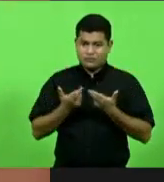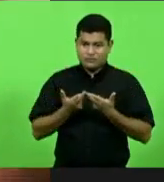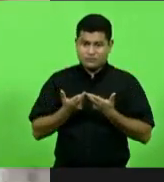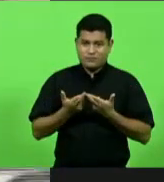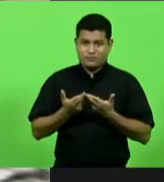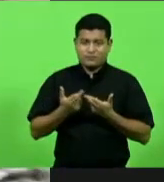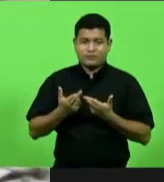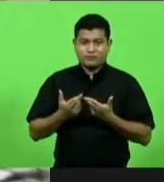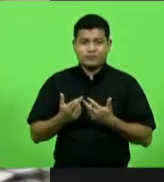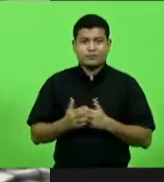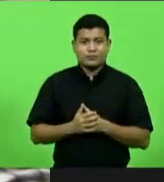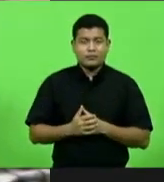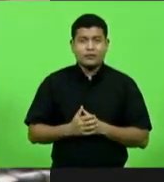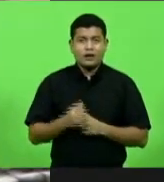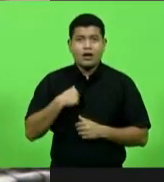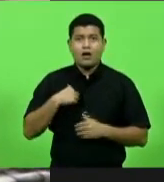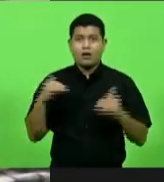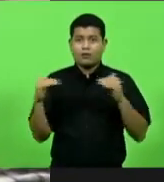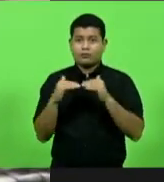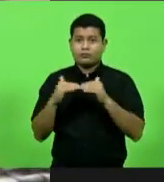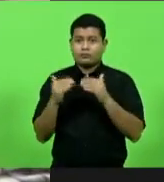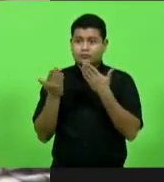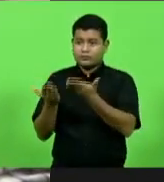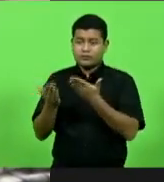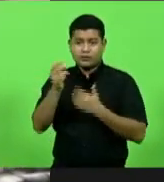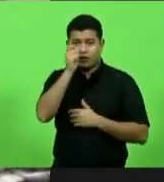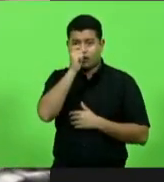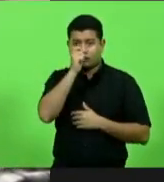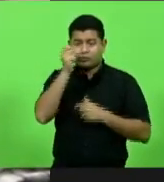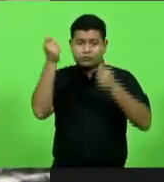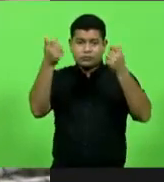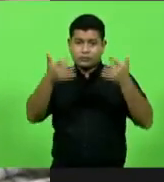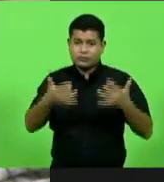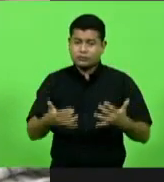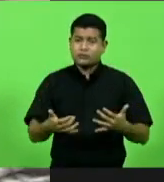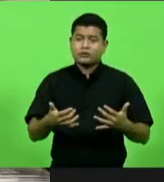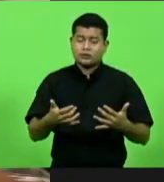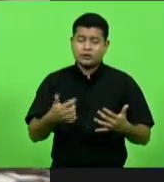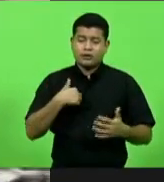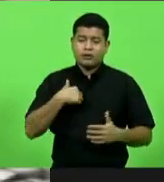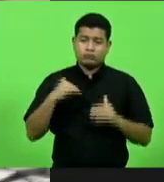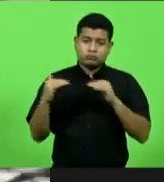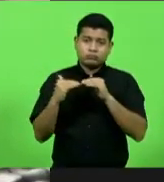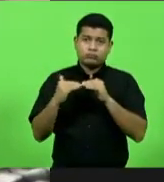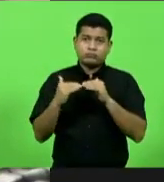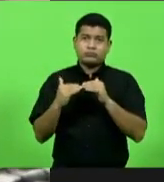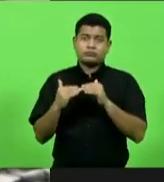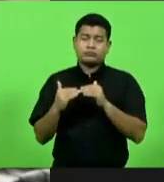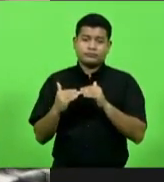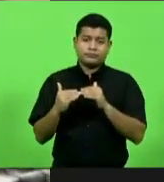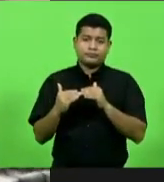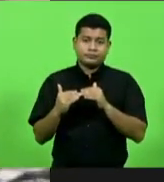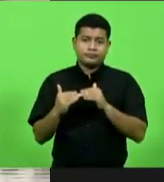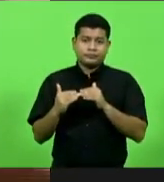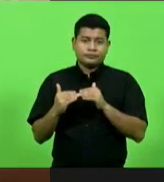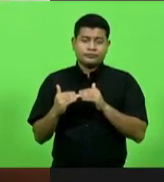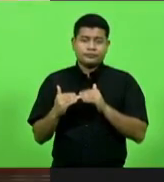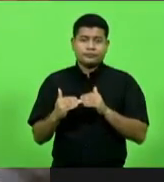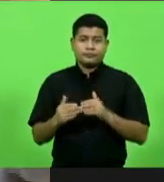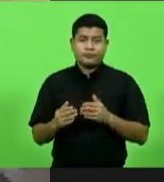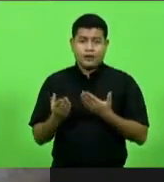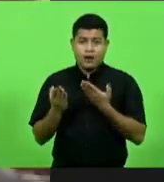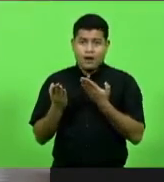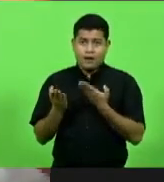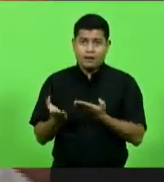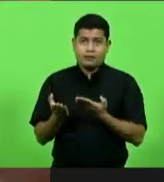Eu concordo plenamente com o disse, deputado João Amin, eu quero corroborar as palavras do deputado João Amin, com relação